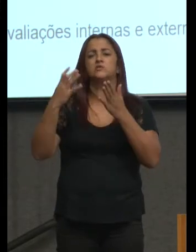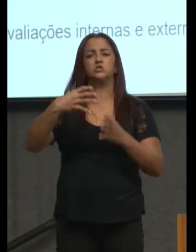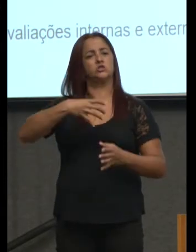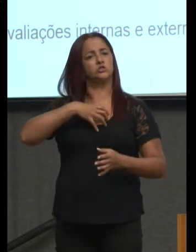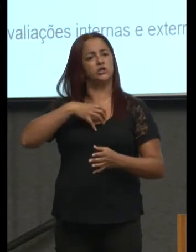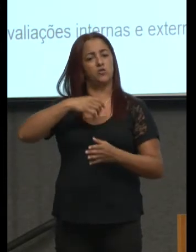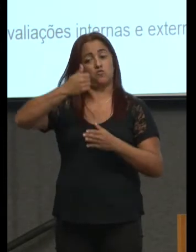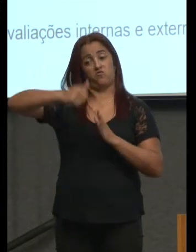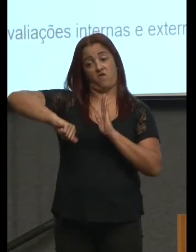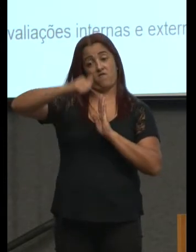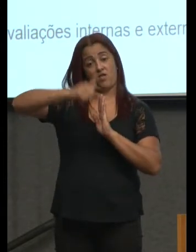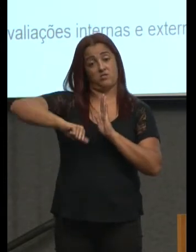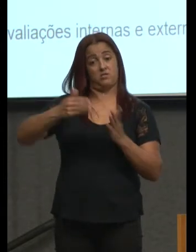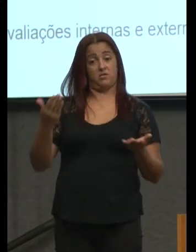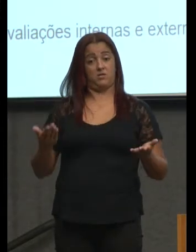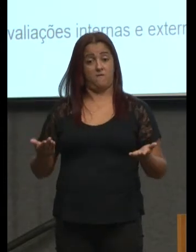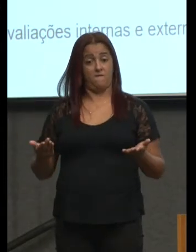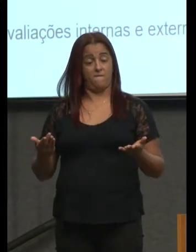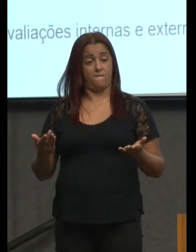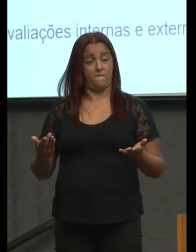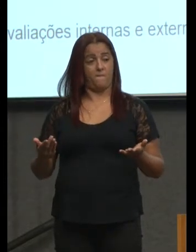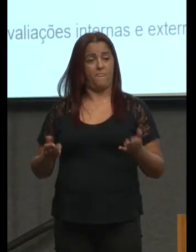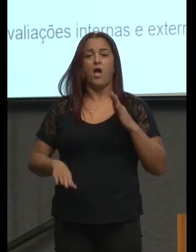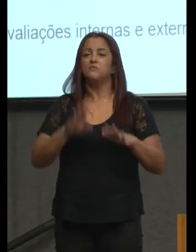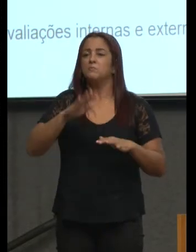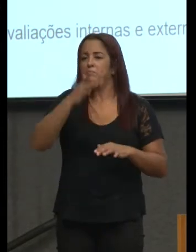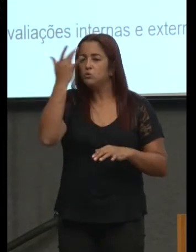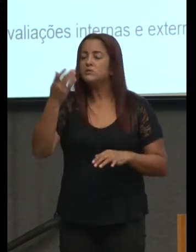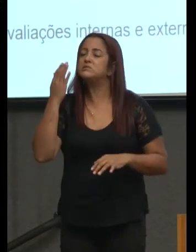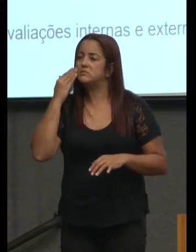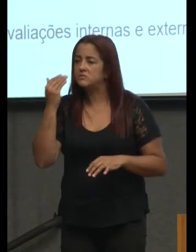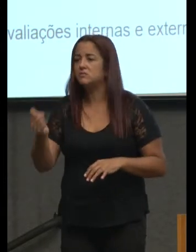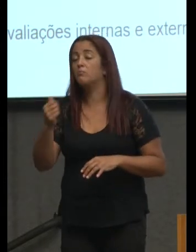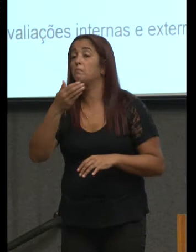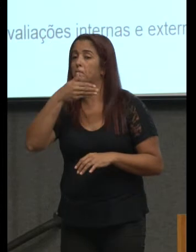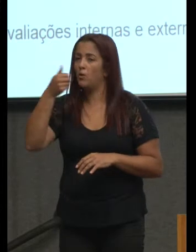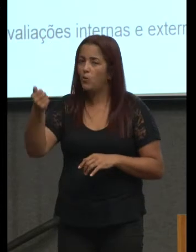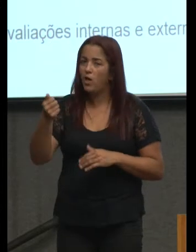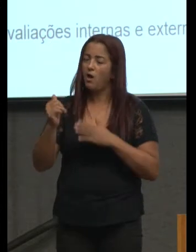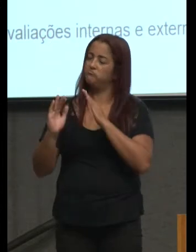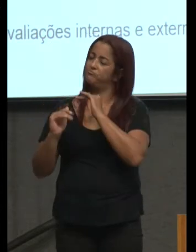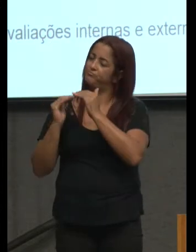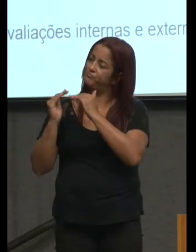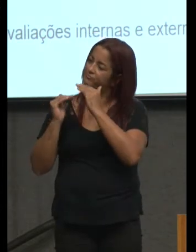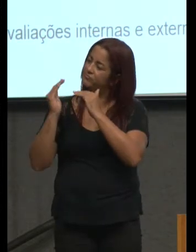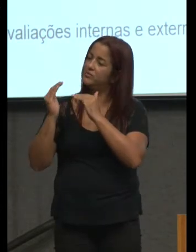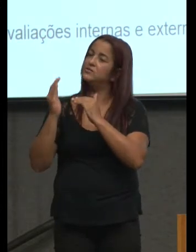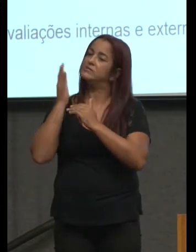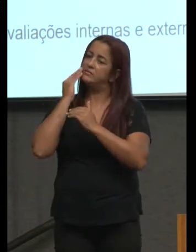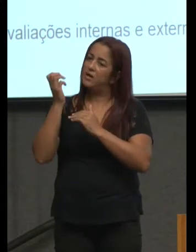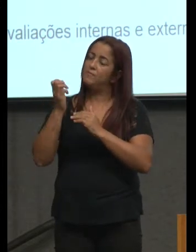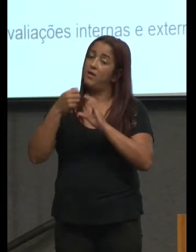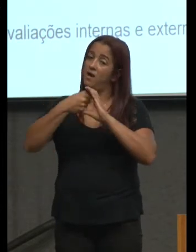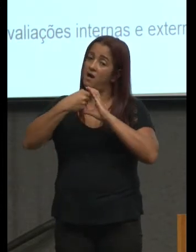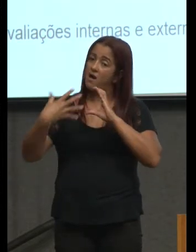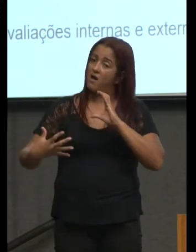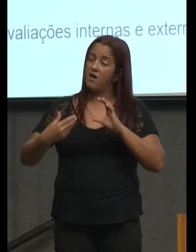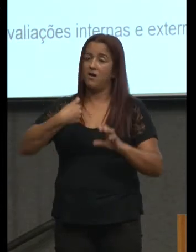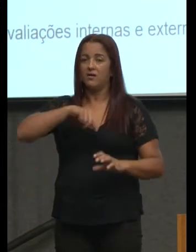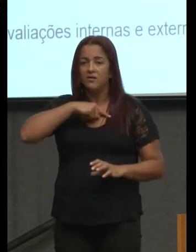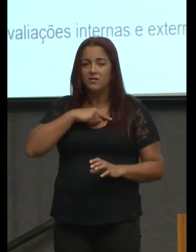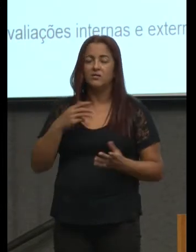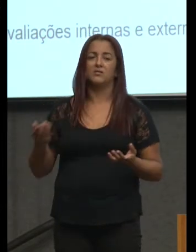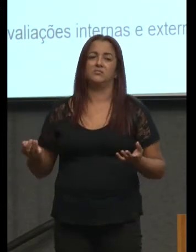avaliados para a gente quem sabe melhorar quem sabe conviver com características nossas quem sabe a gente poder